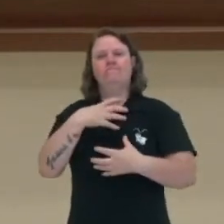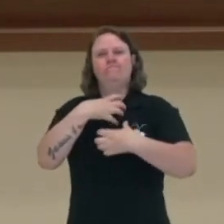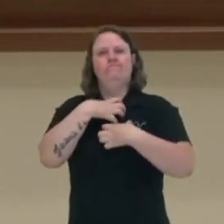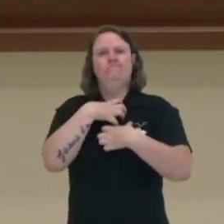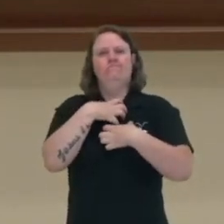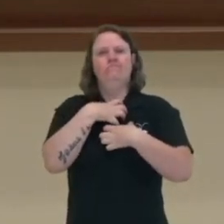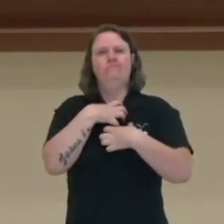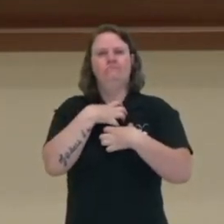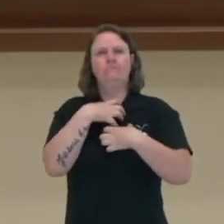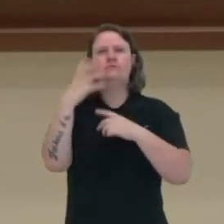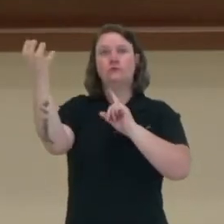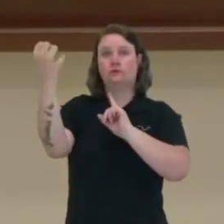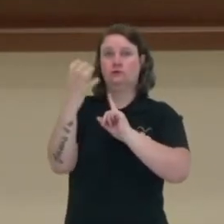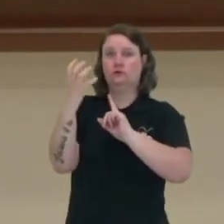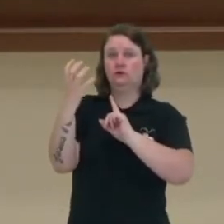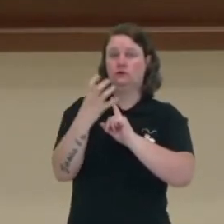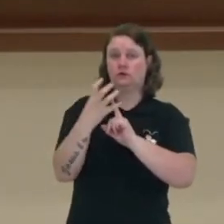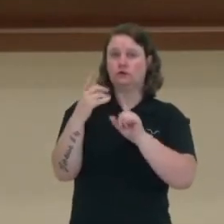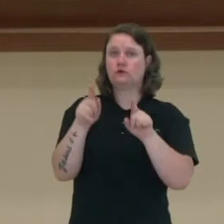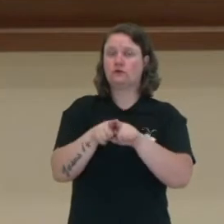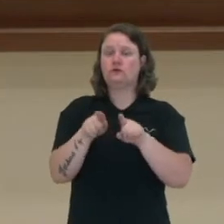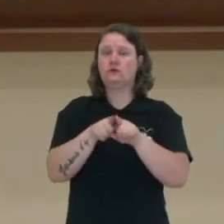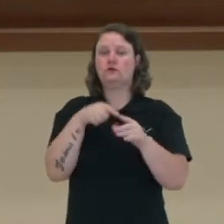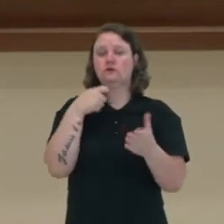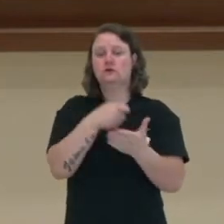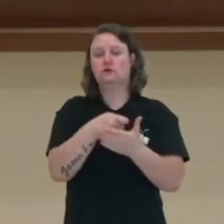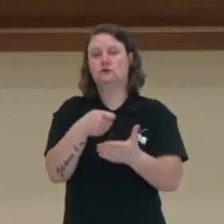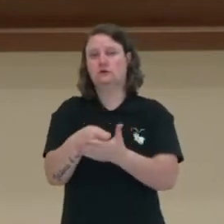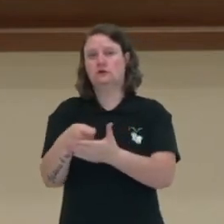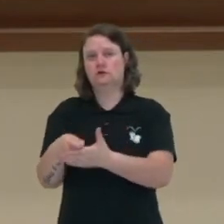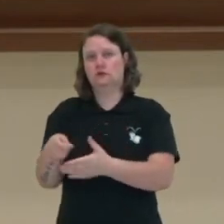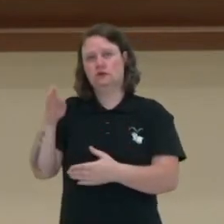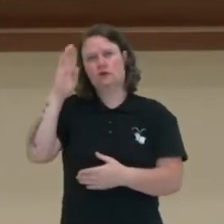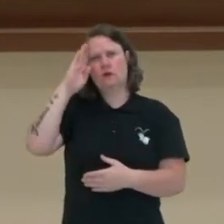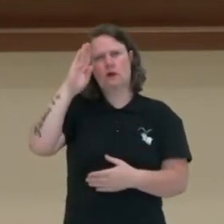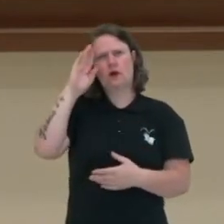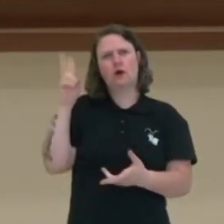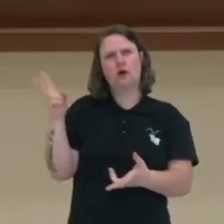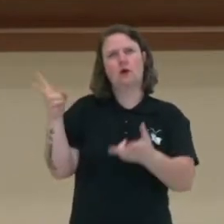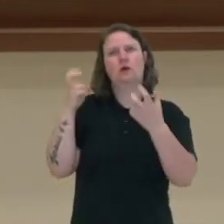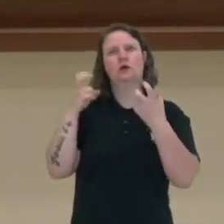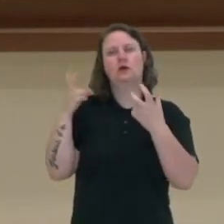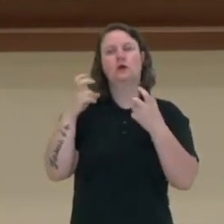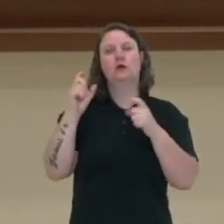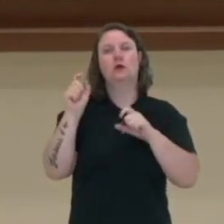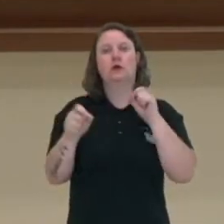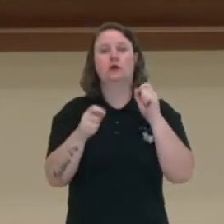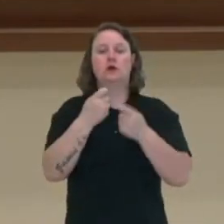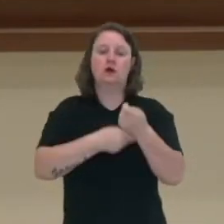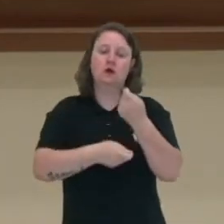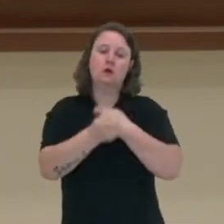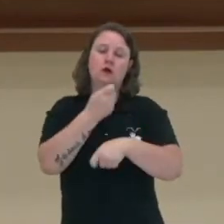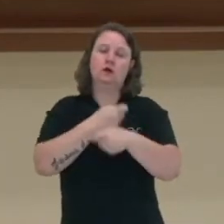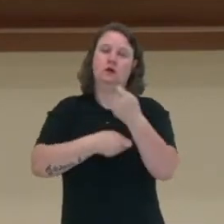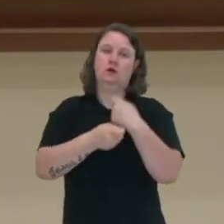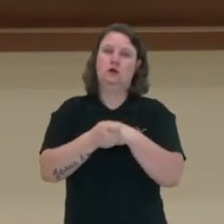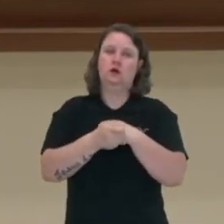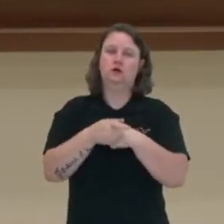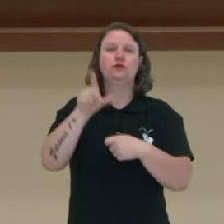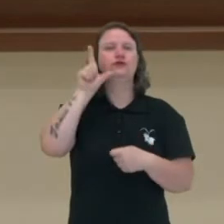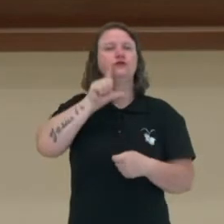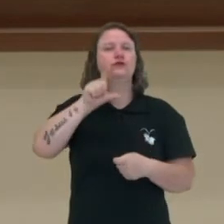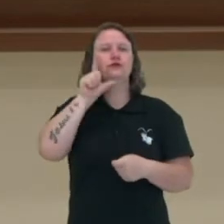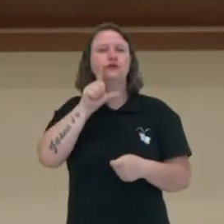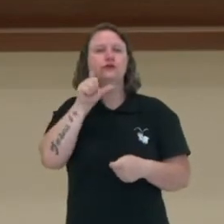variados aspectos. Quando fala-se em ditadura militar, observa-se literalmente a influência econômica dos Estados Unidos,